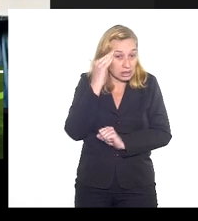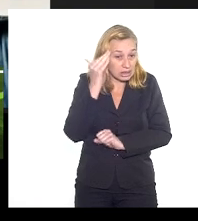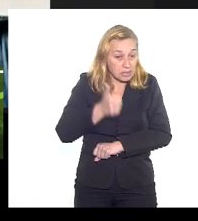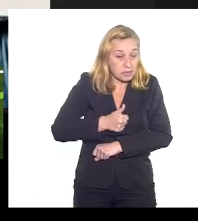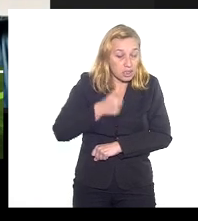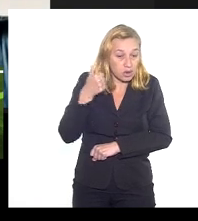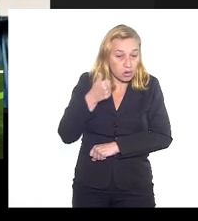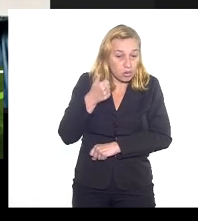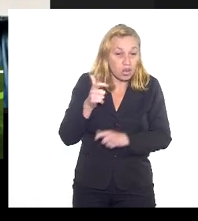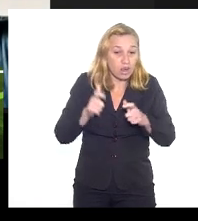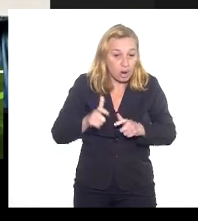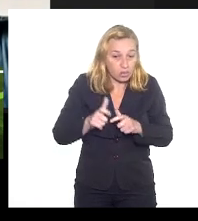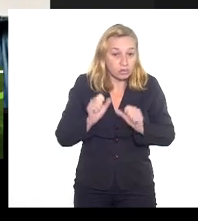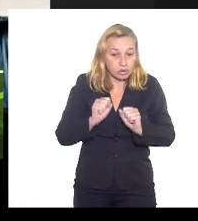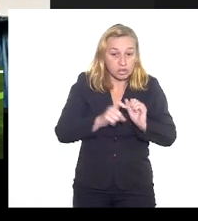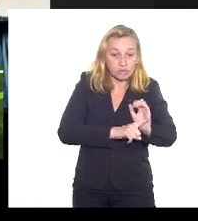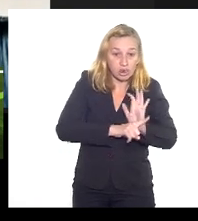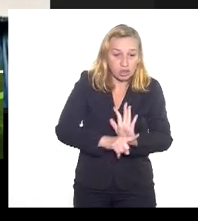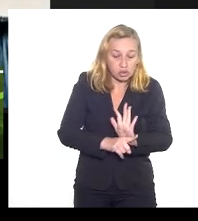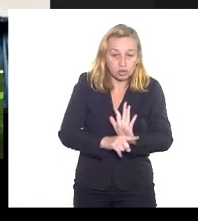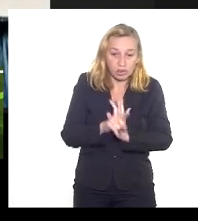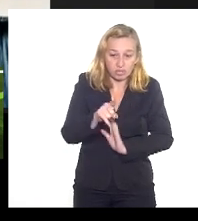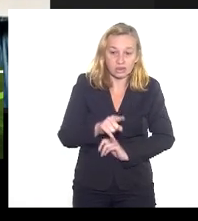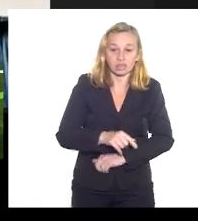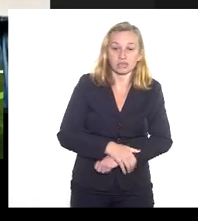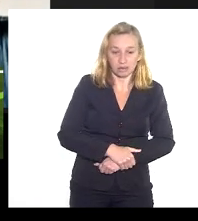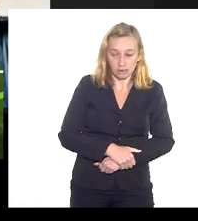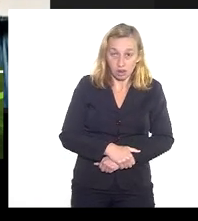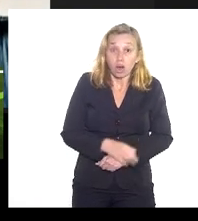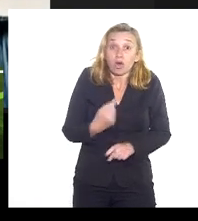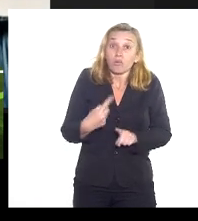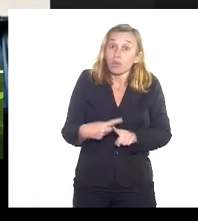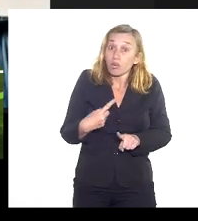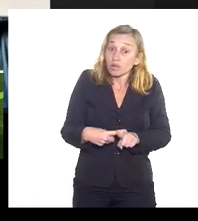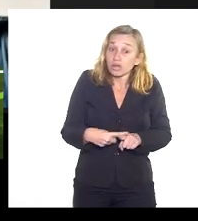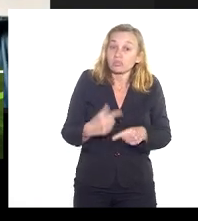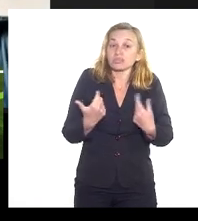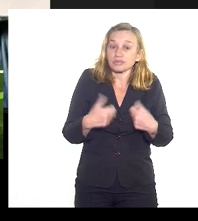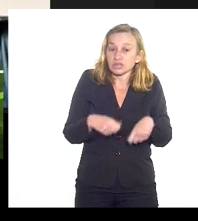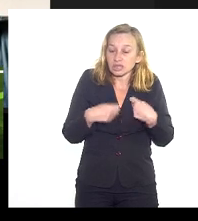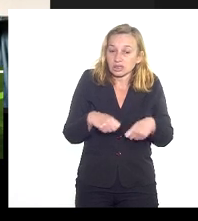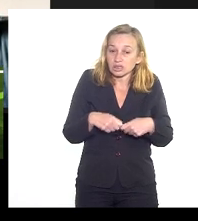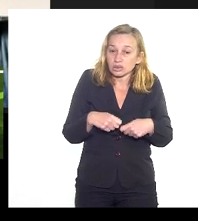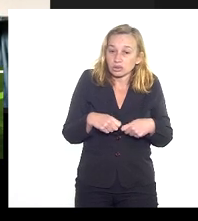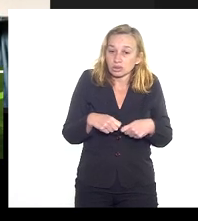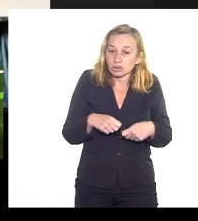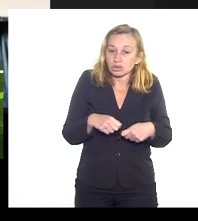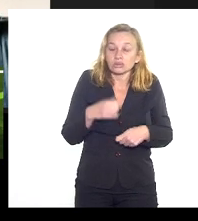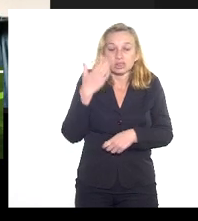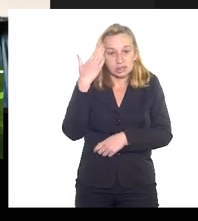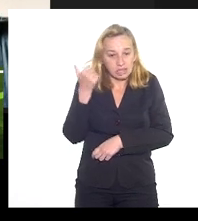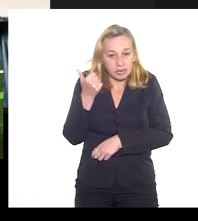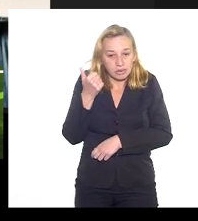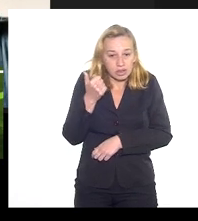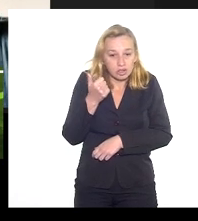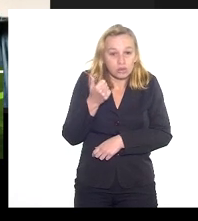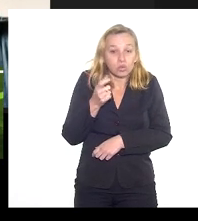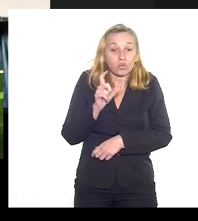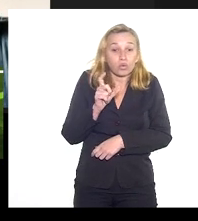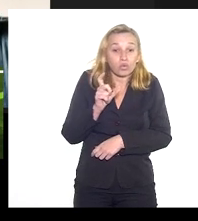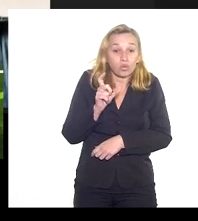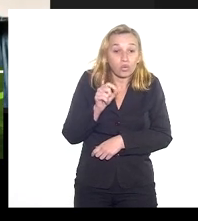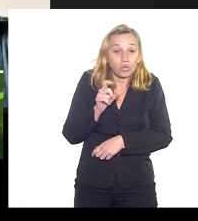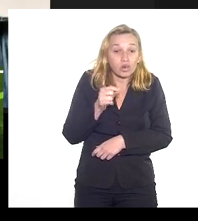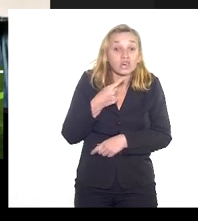aonde podemos interferir, porque é preciso que a gente saiba o que deseja